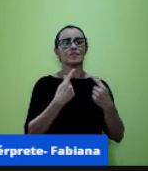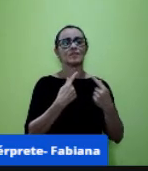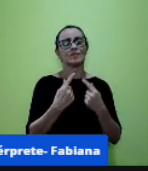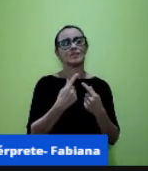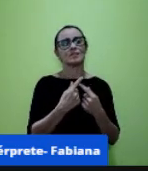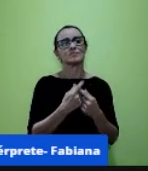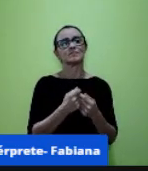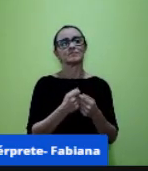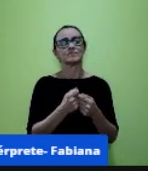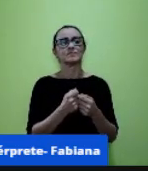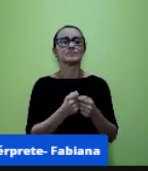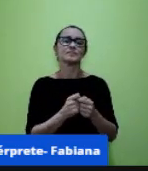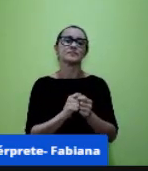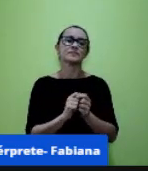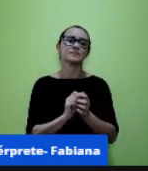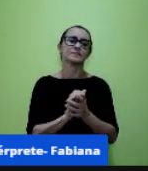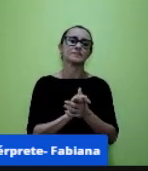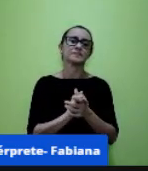educação